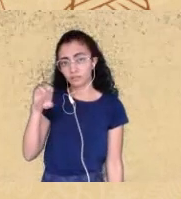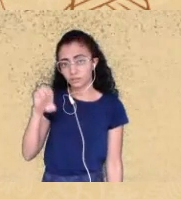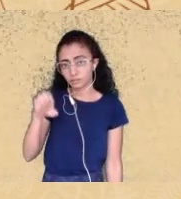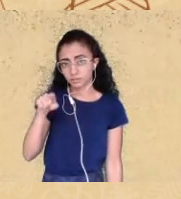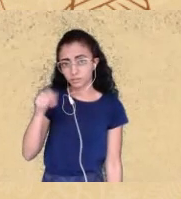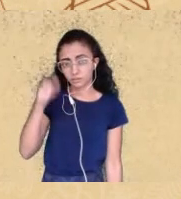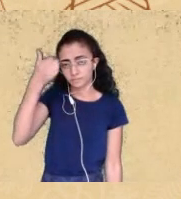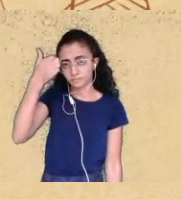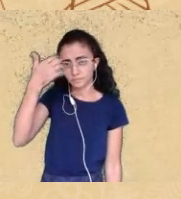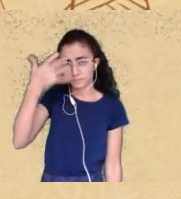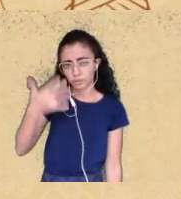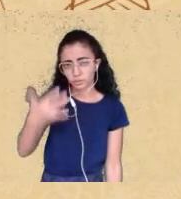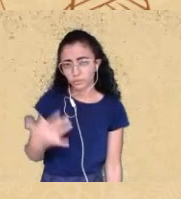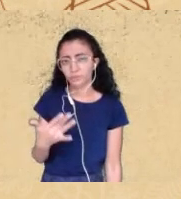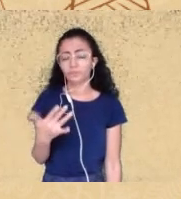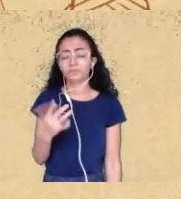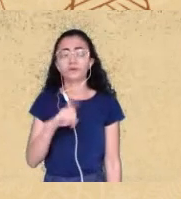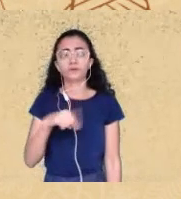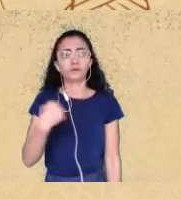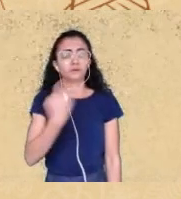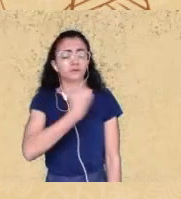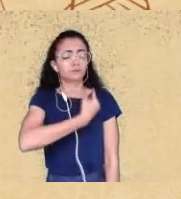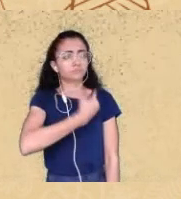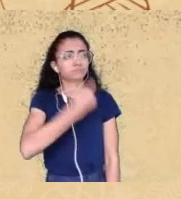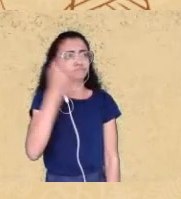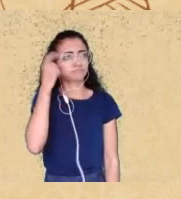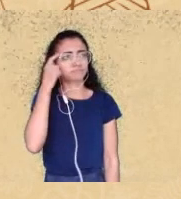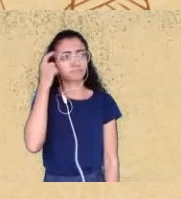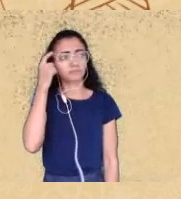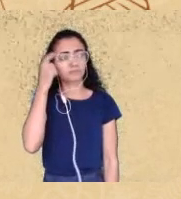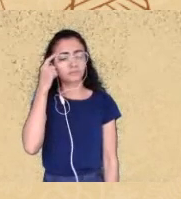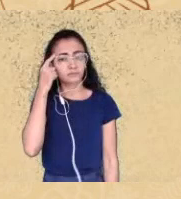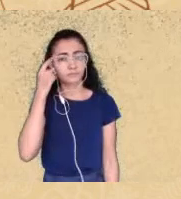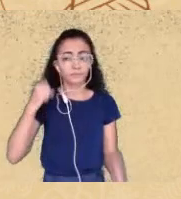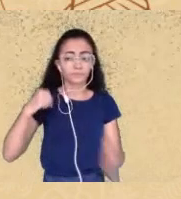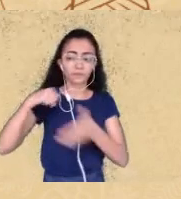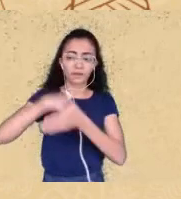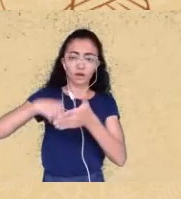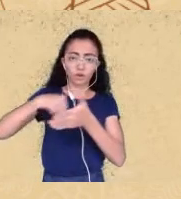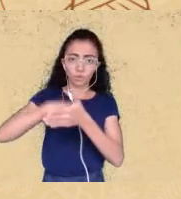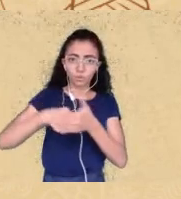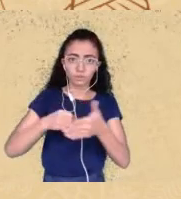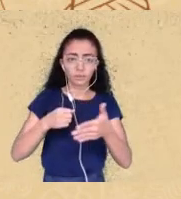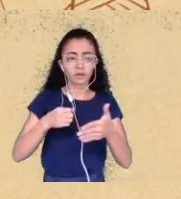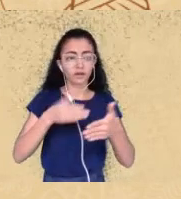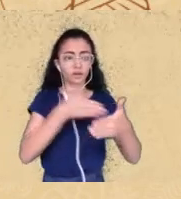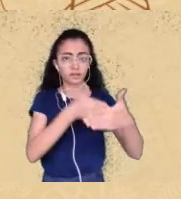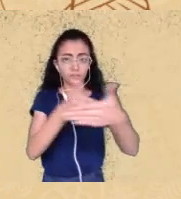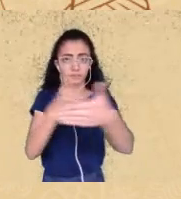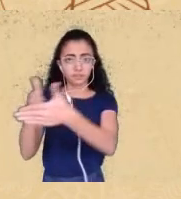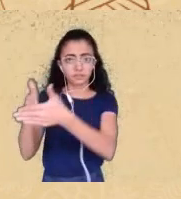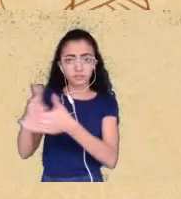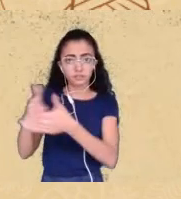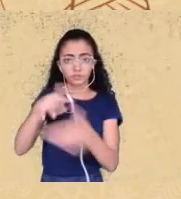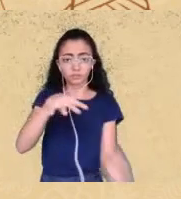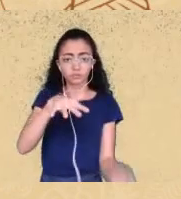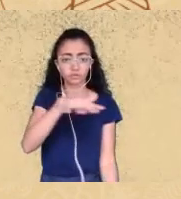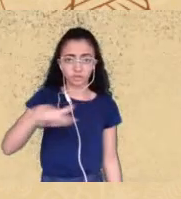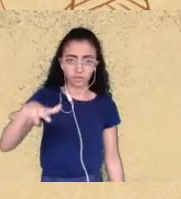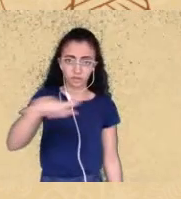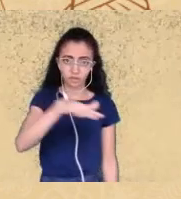nós temos pensado que a luta pela demarcação da terra também é uma luta contra o